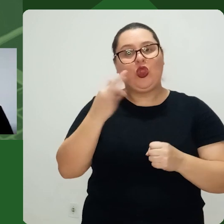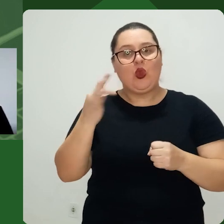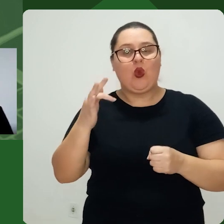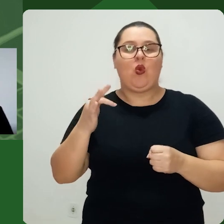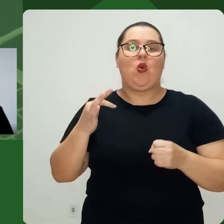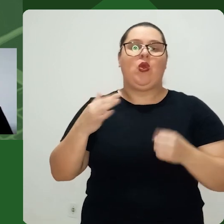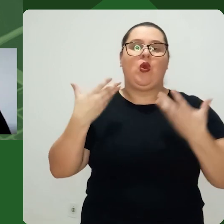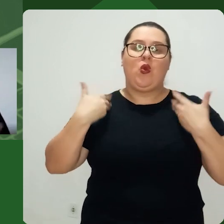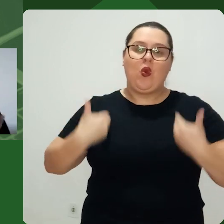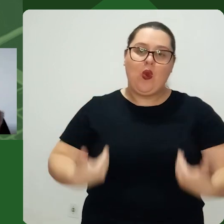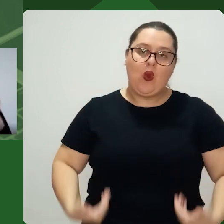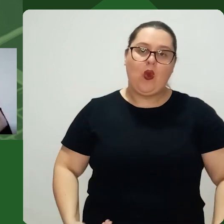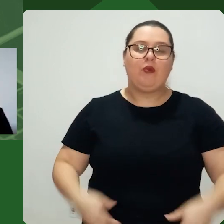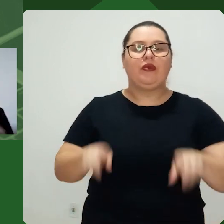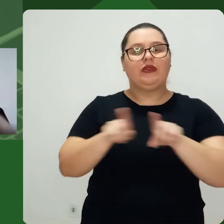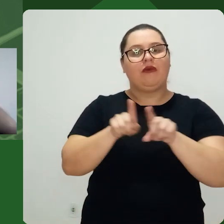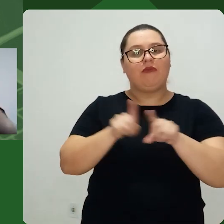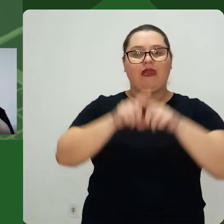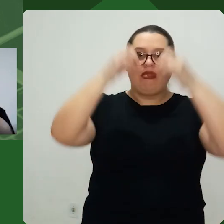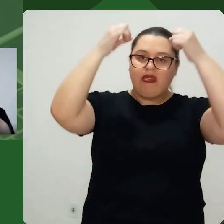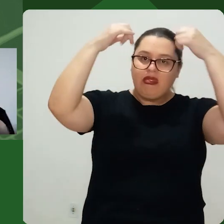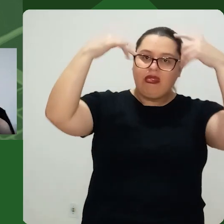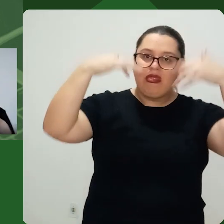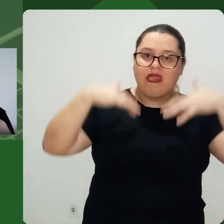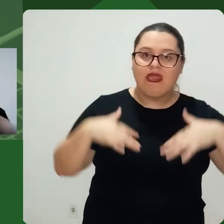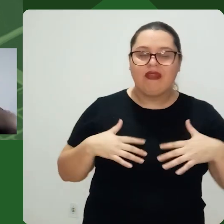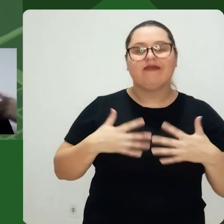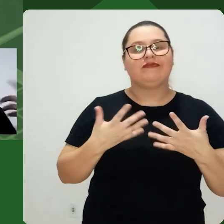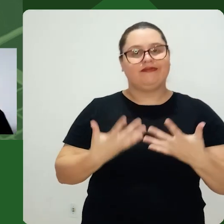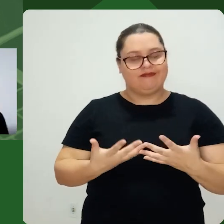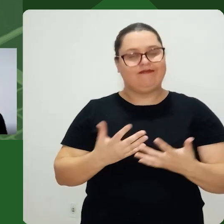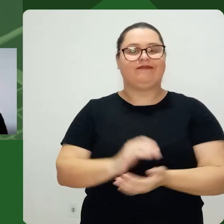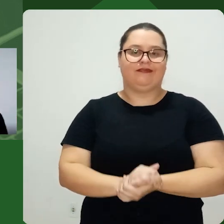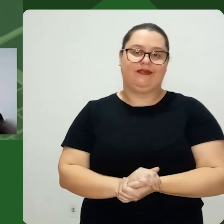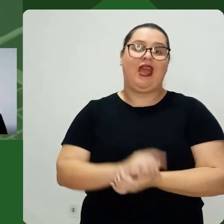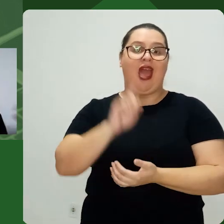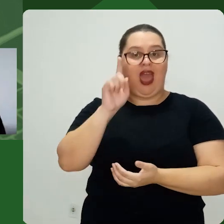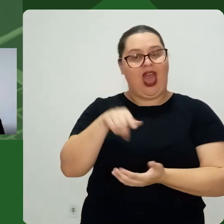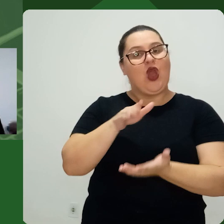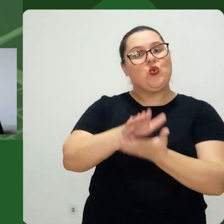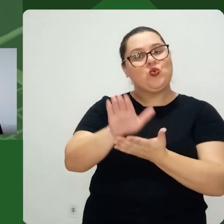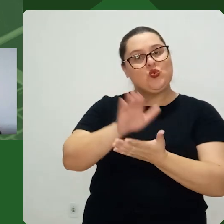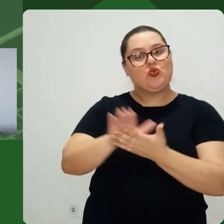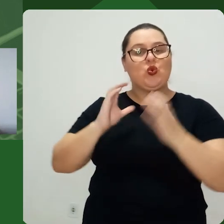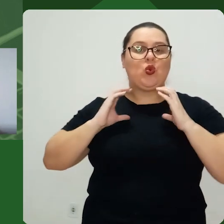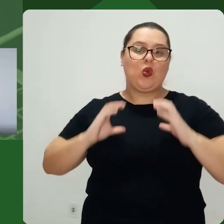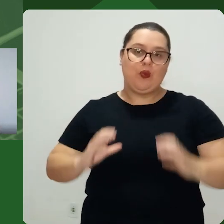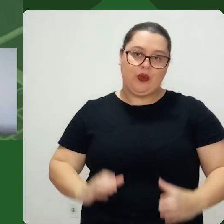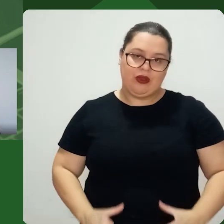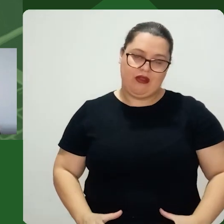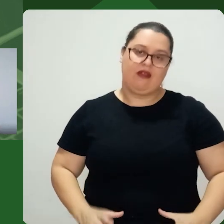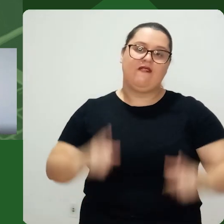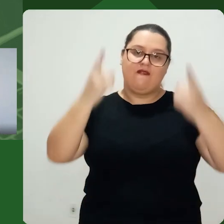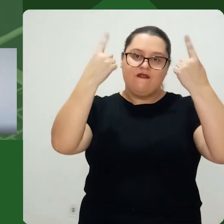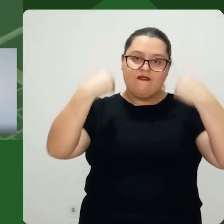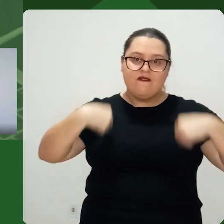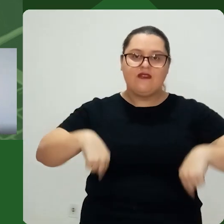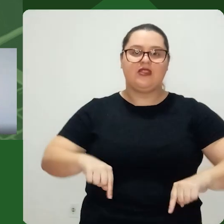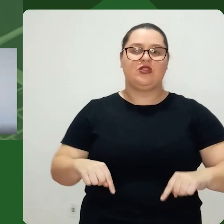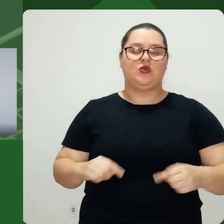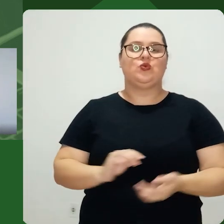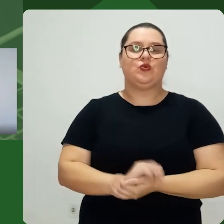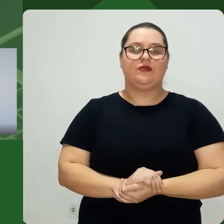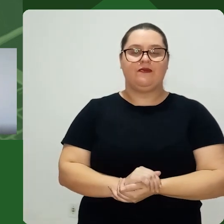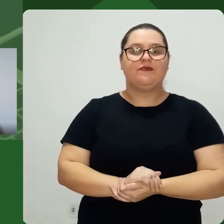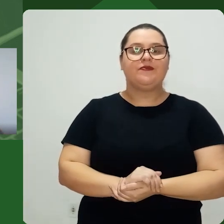eu vou poder ficar Com dor nas pernas Porque eu vou Suar Enfim São custos comportamentais